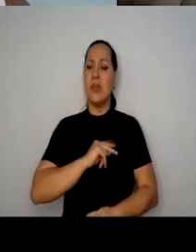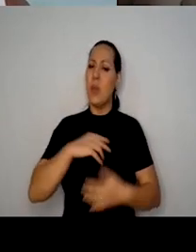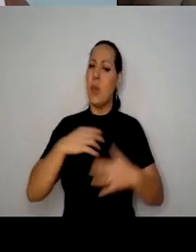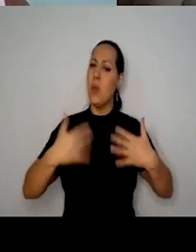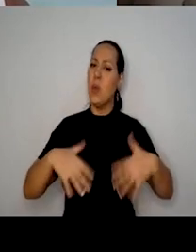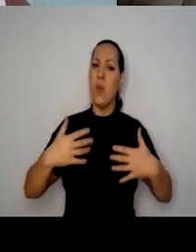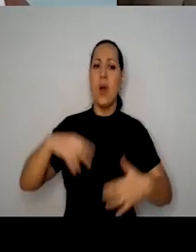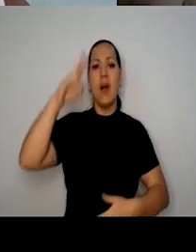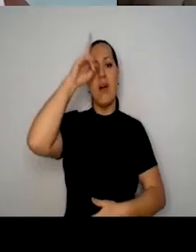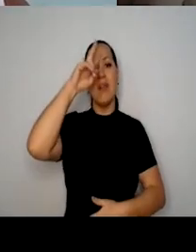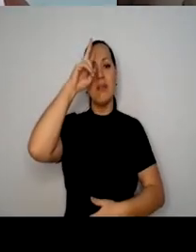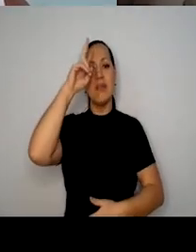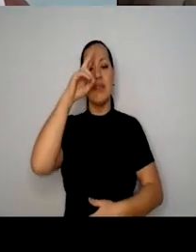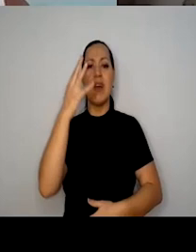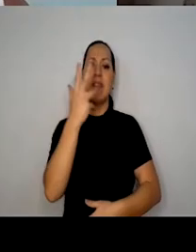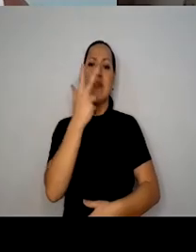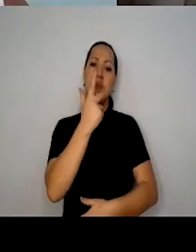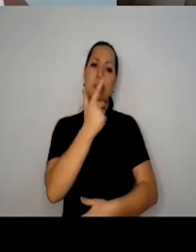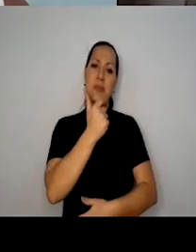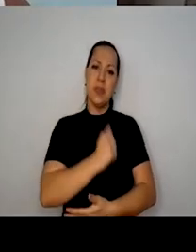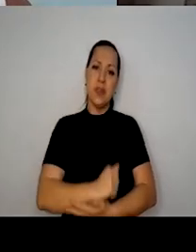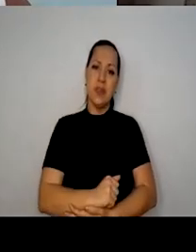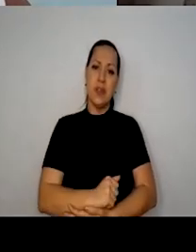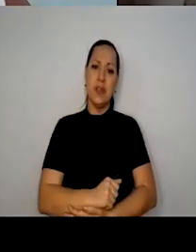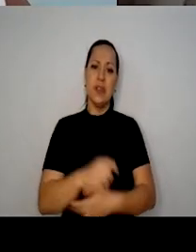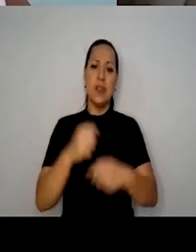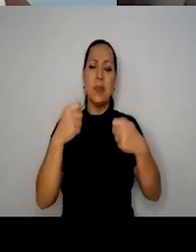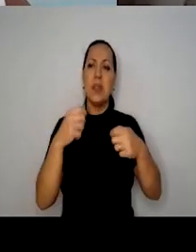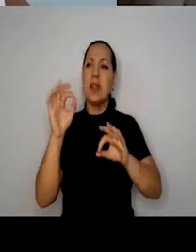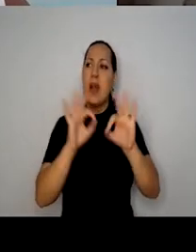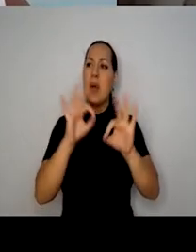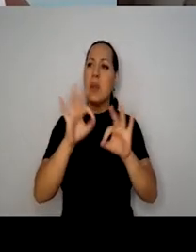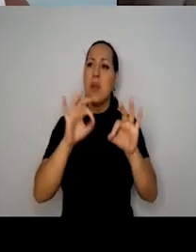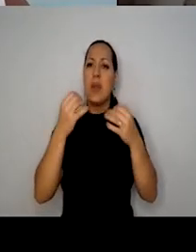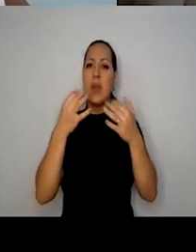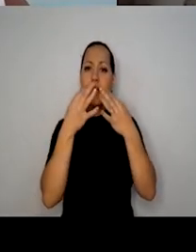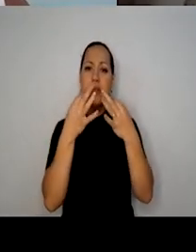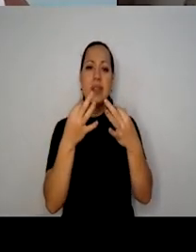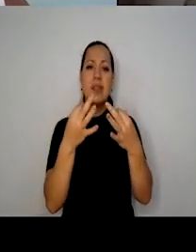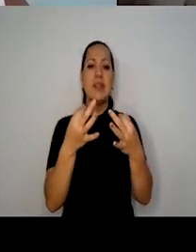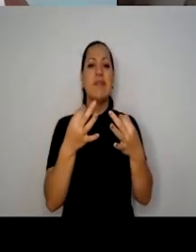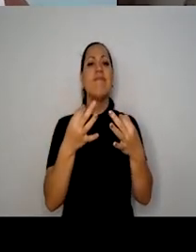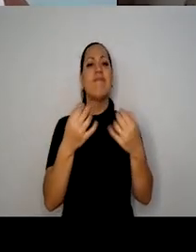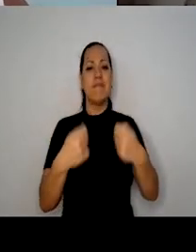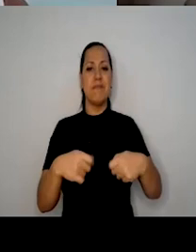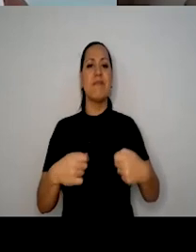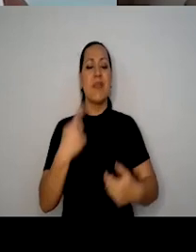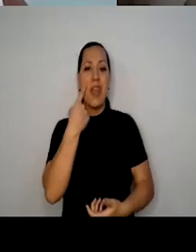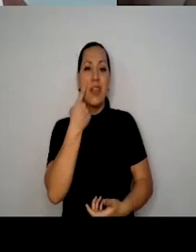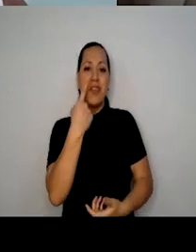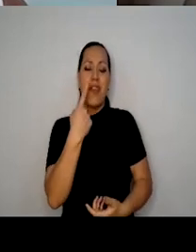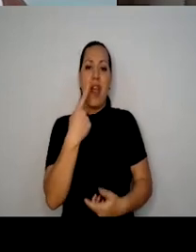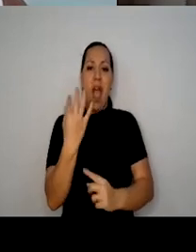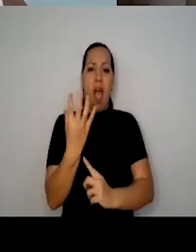tem que estar com a escuta muito aberta mesmo, e a gente vê aí a arte, o impacto